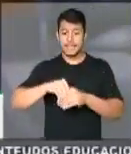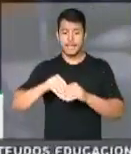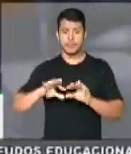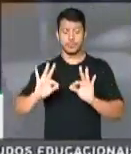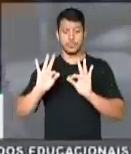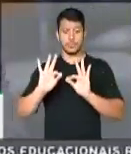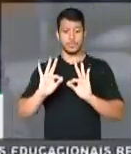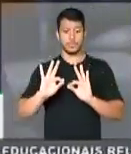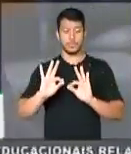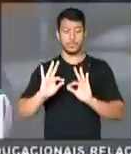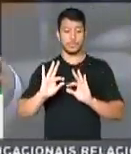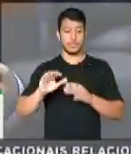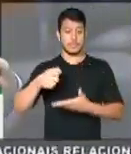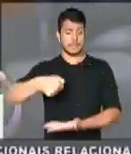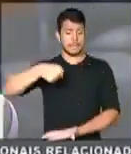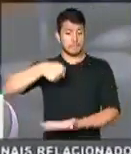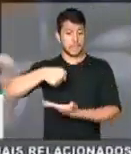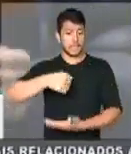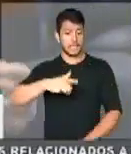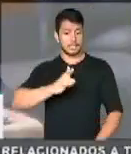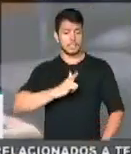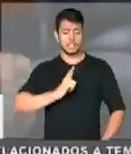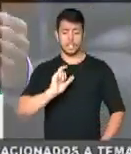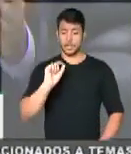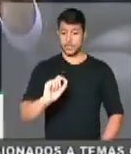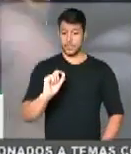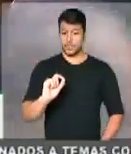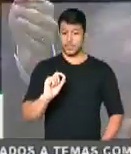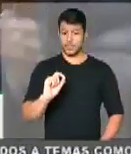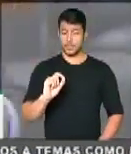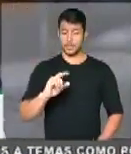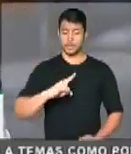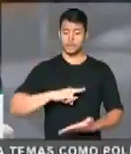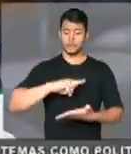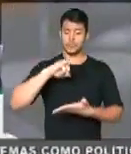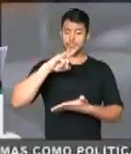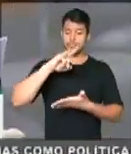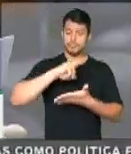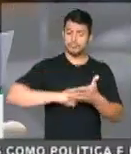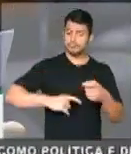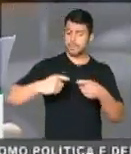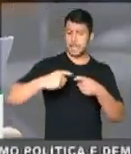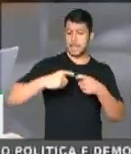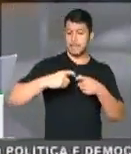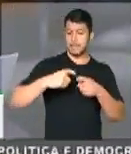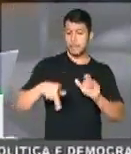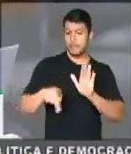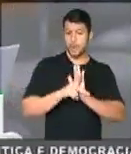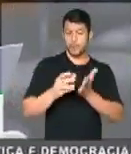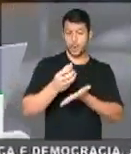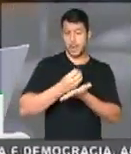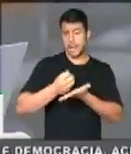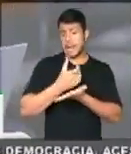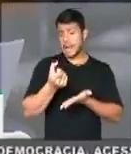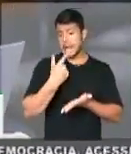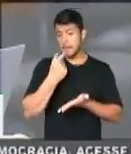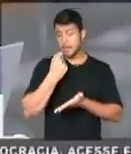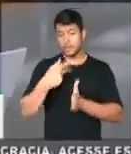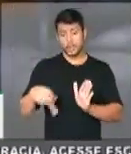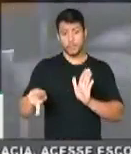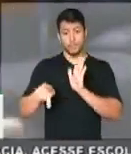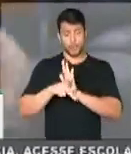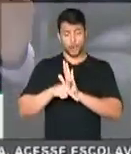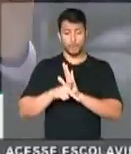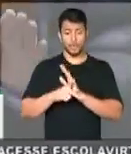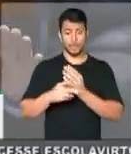receita de remédio, deputado Hildo, uma receita de remédio com remédio para a família. Remédios, tarja preta, mas medicamentos